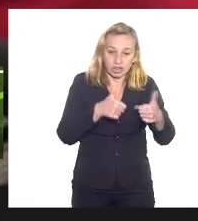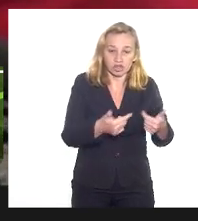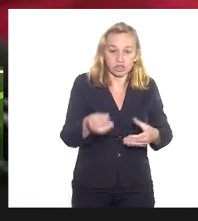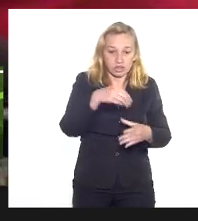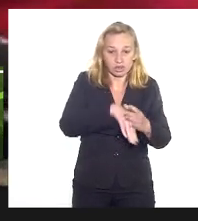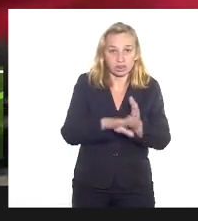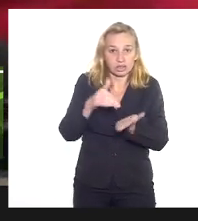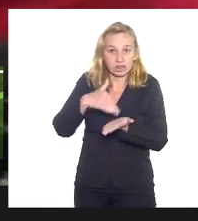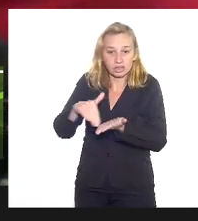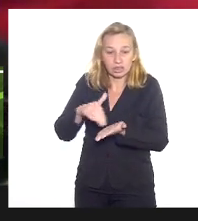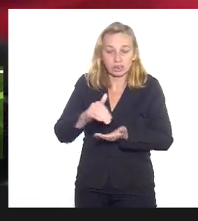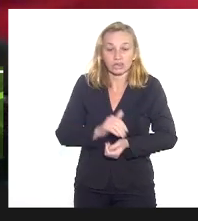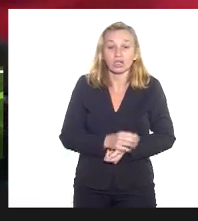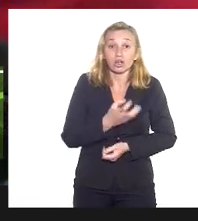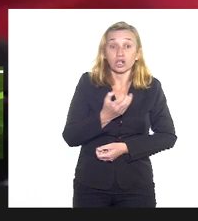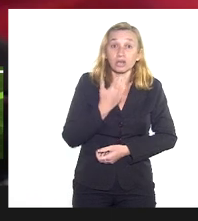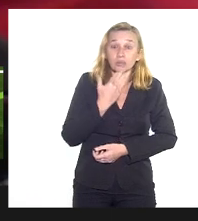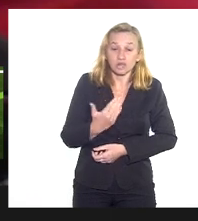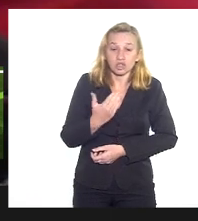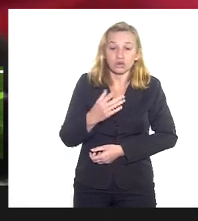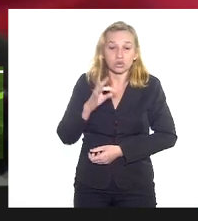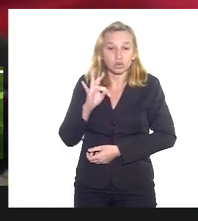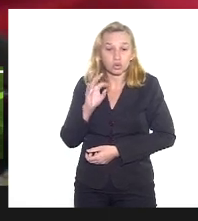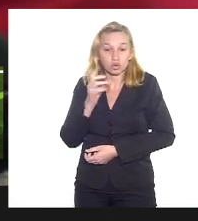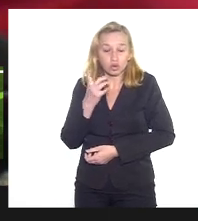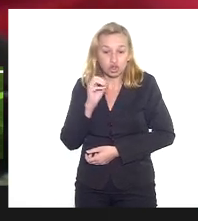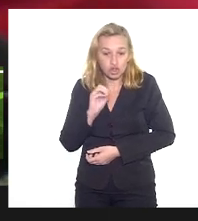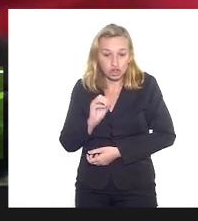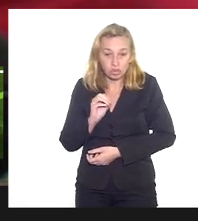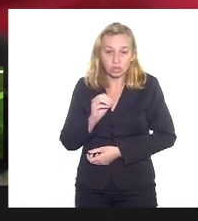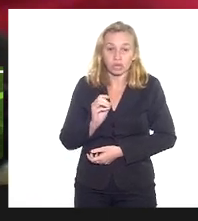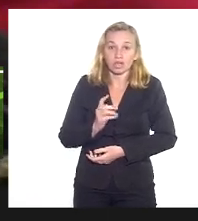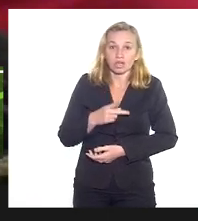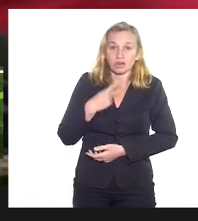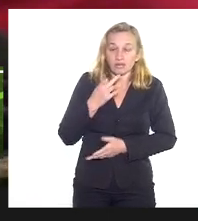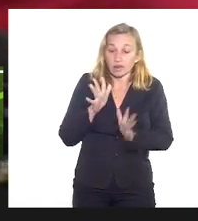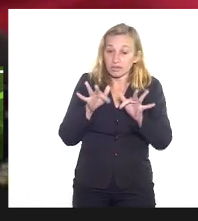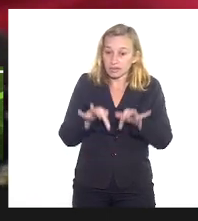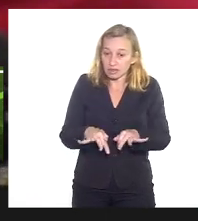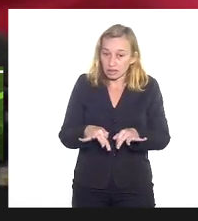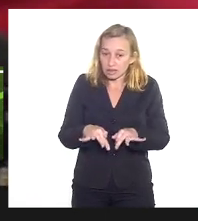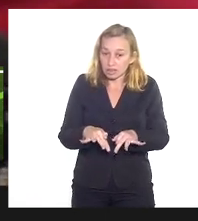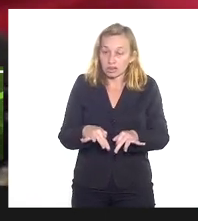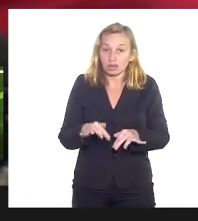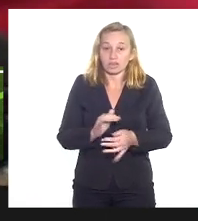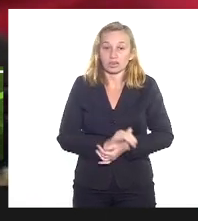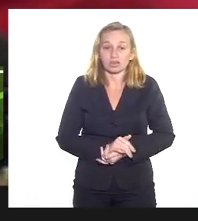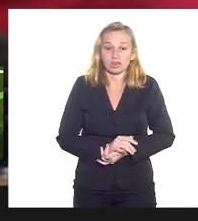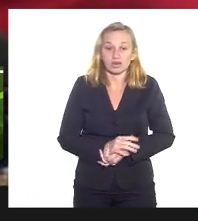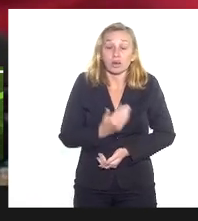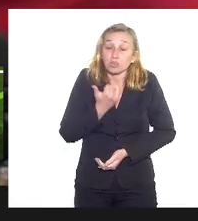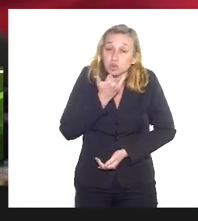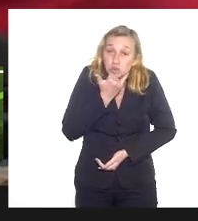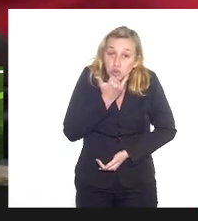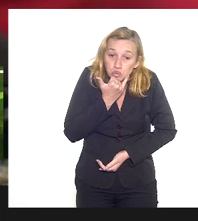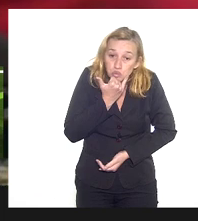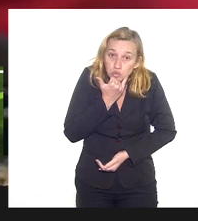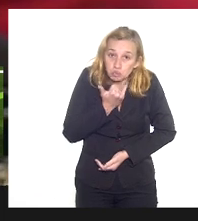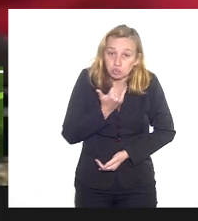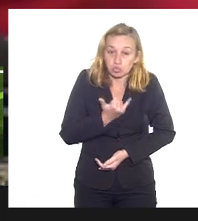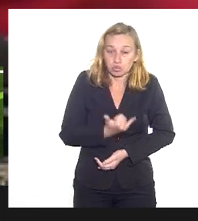essas considerações, eu queria pedir ao Totinho que fizesse aí a sua despedida, pedindo desculpas,